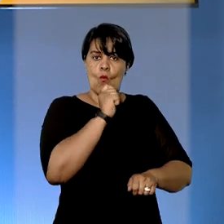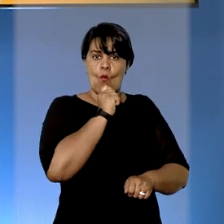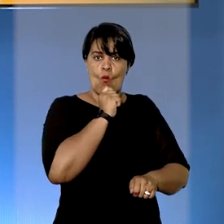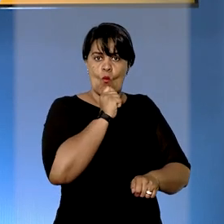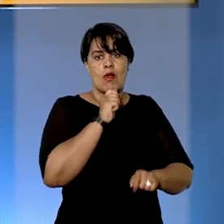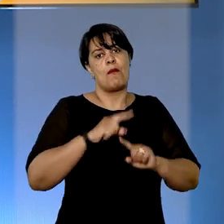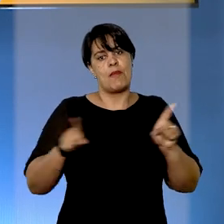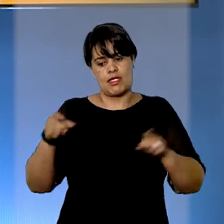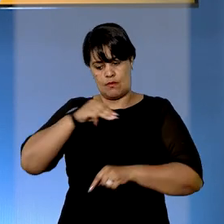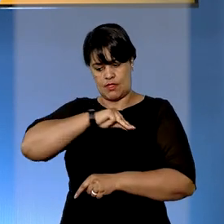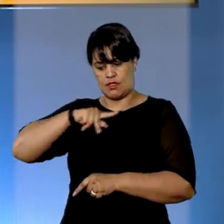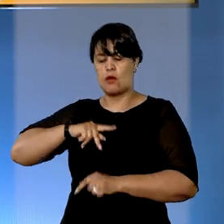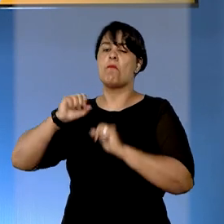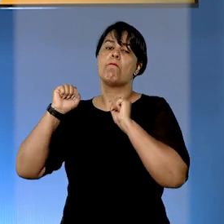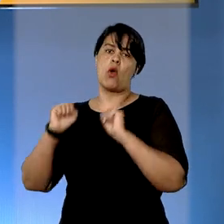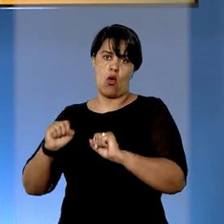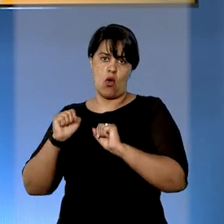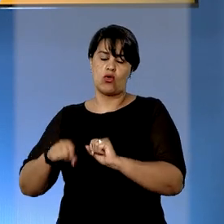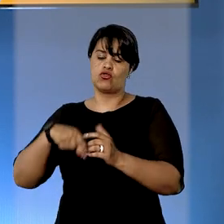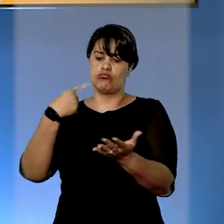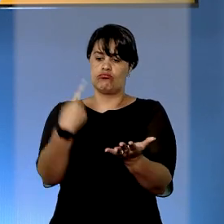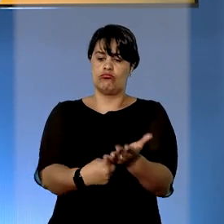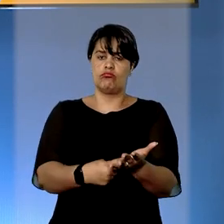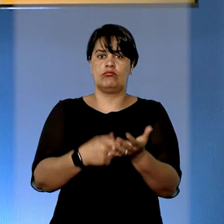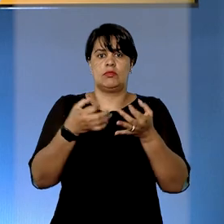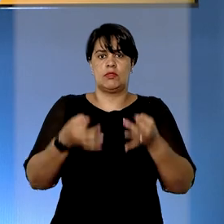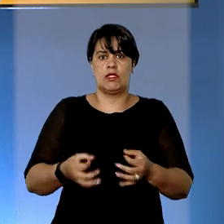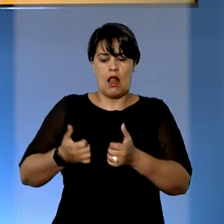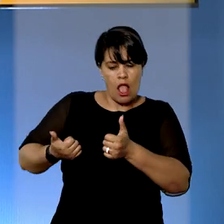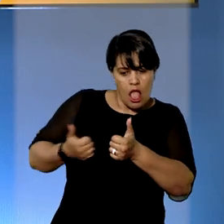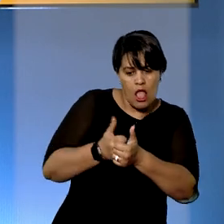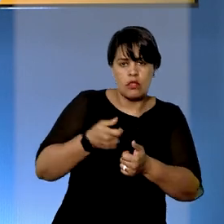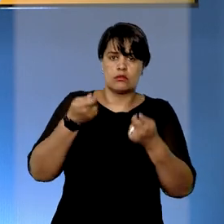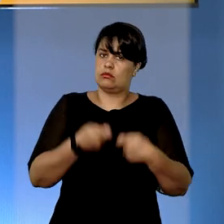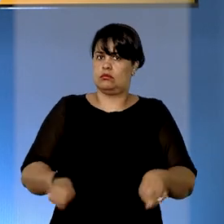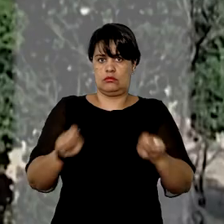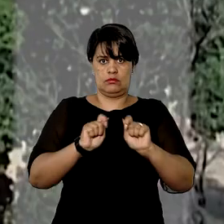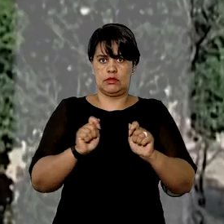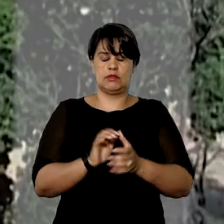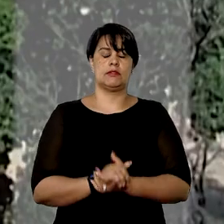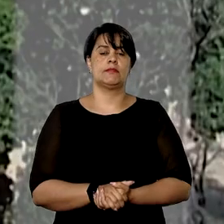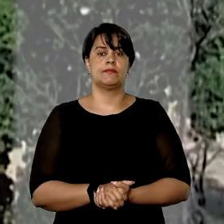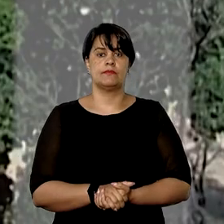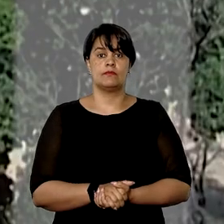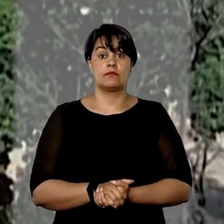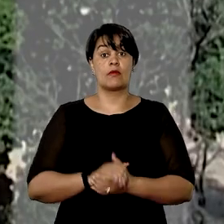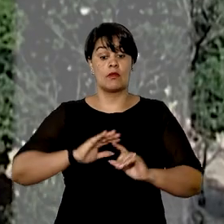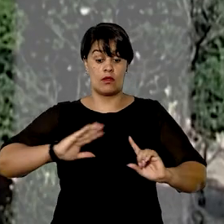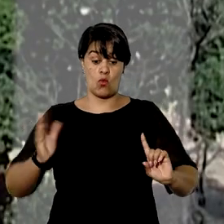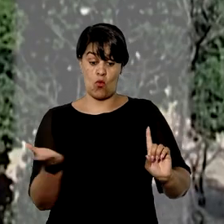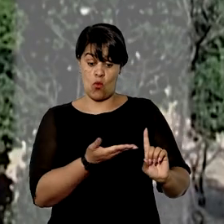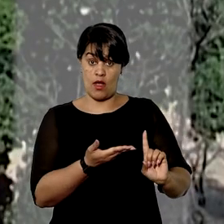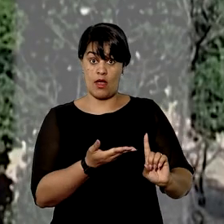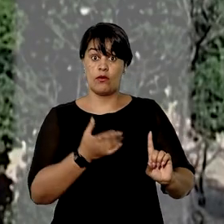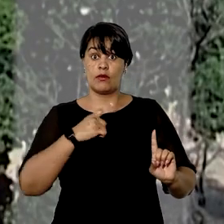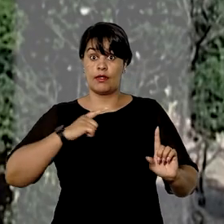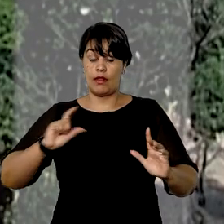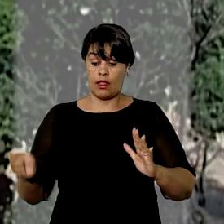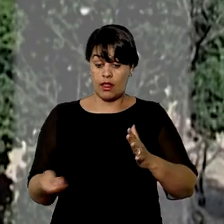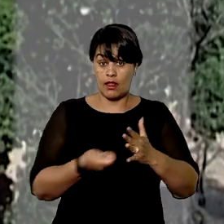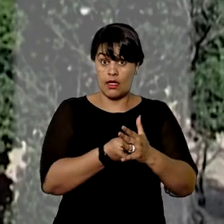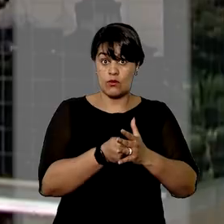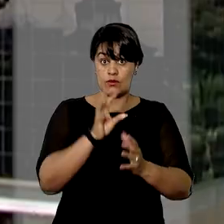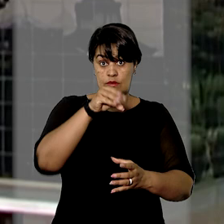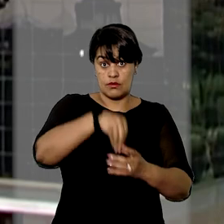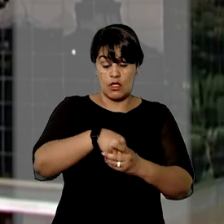o Ministério Público analise o oferecimento do acordo de não persecução penal. O réu foi denunciado na Justiça do Rio